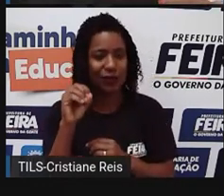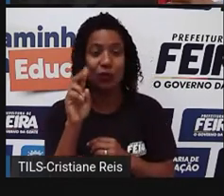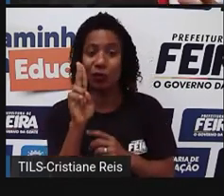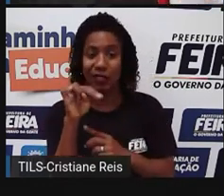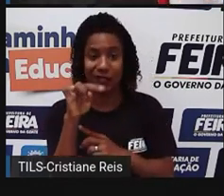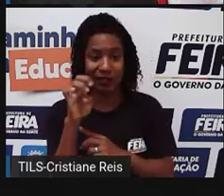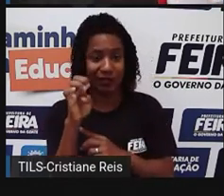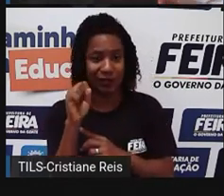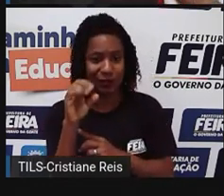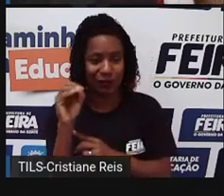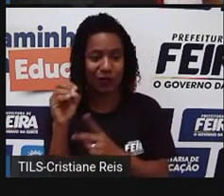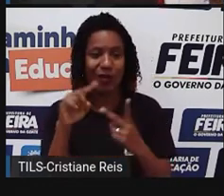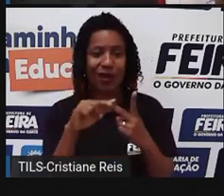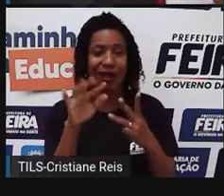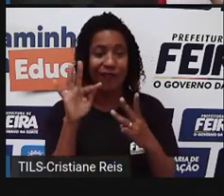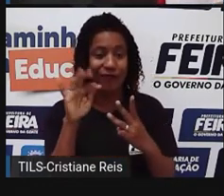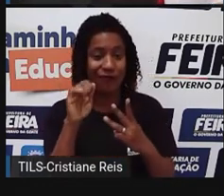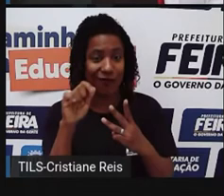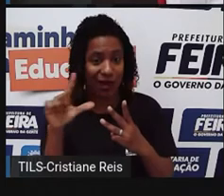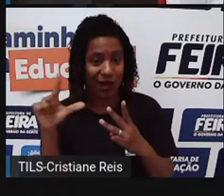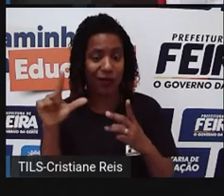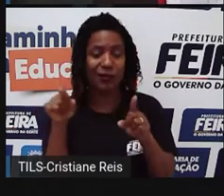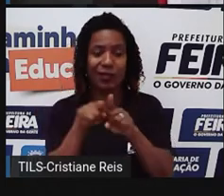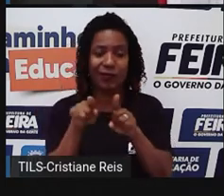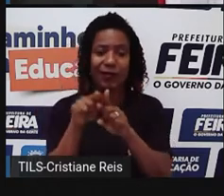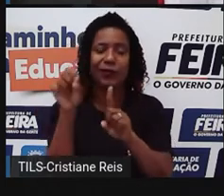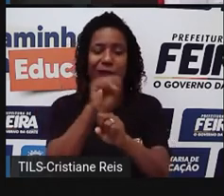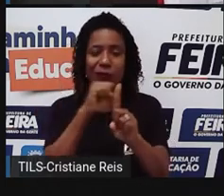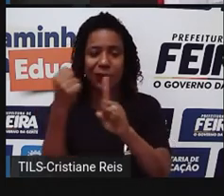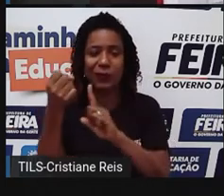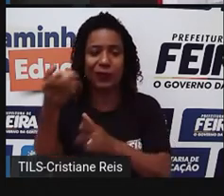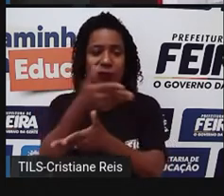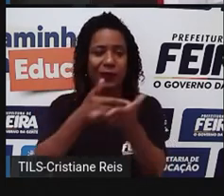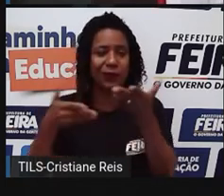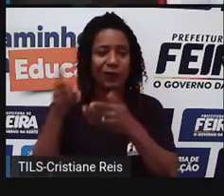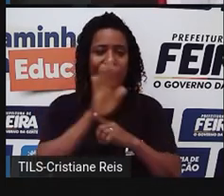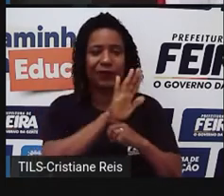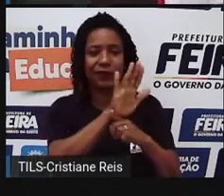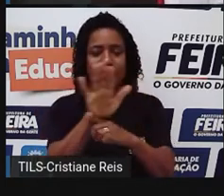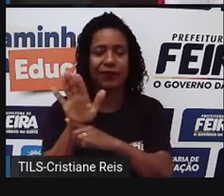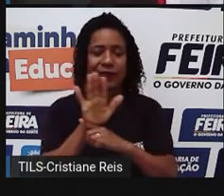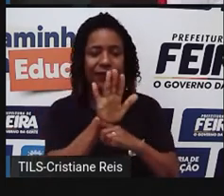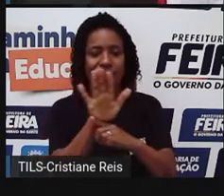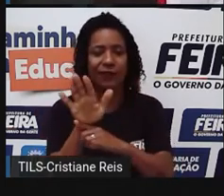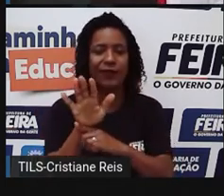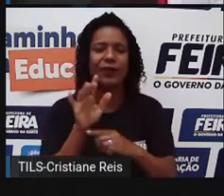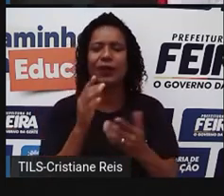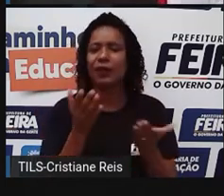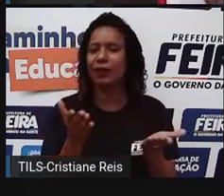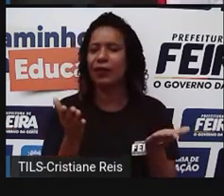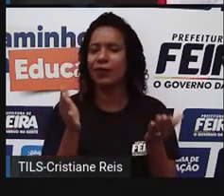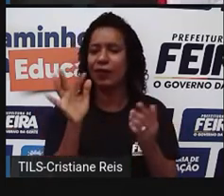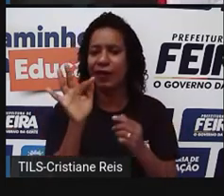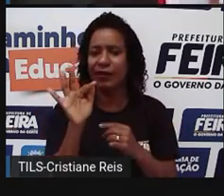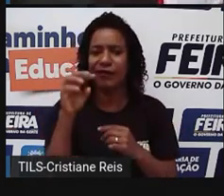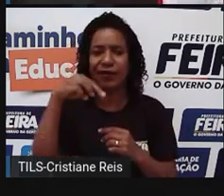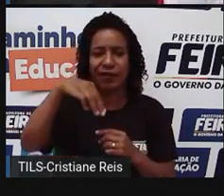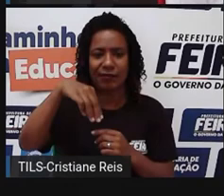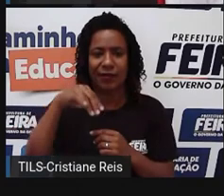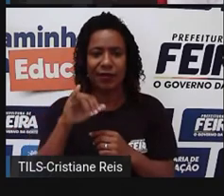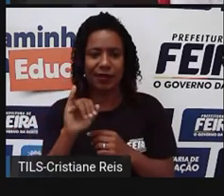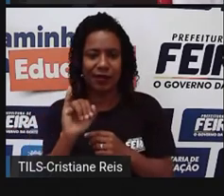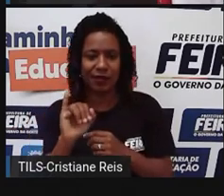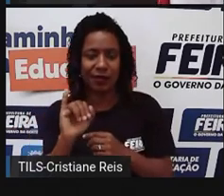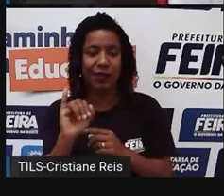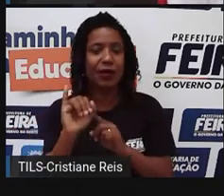relacionada a questões sociais, né? Então, o FMI, qual a função dele, né, pelo fato de ser